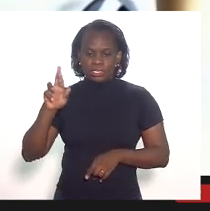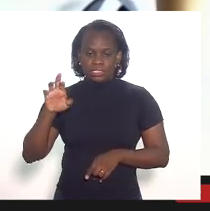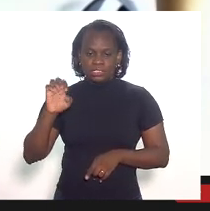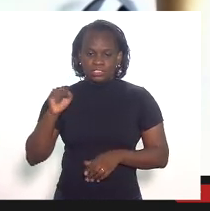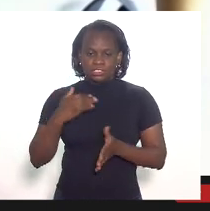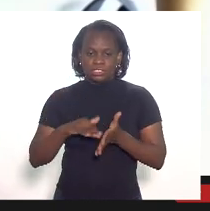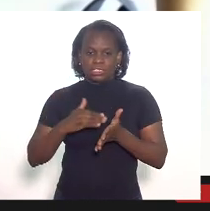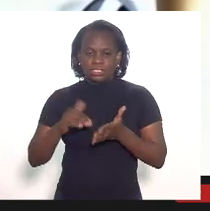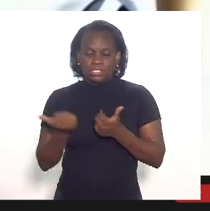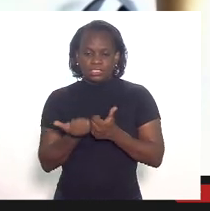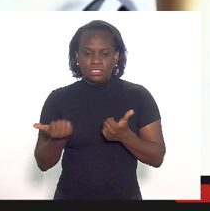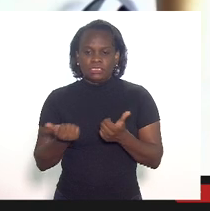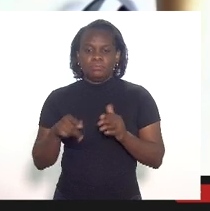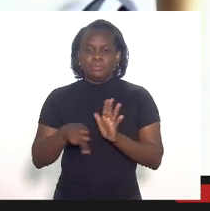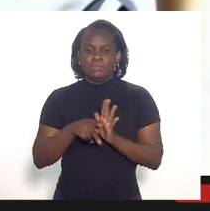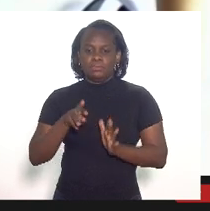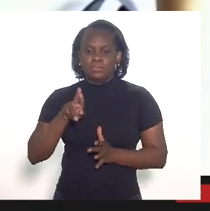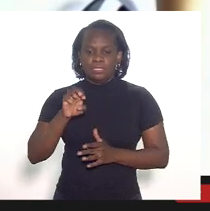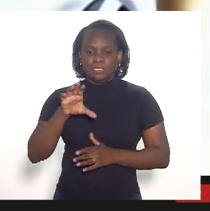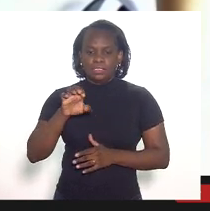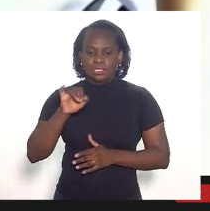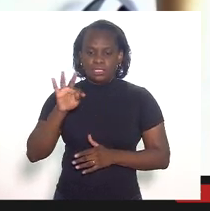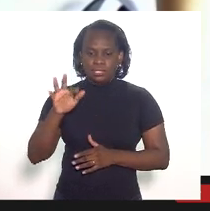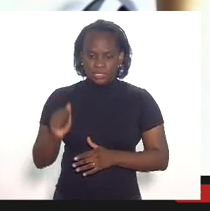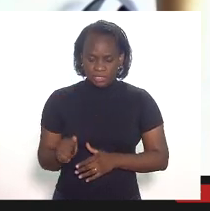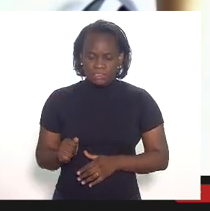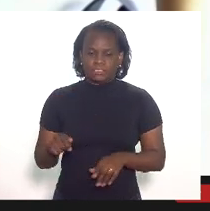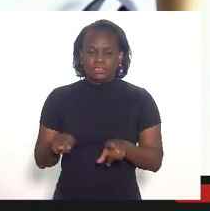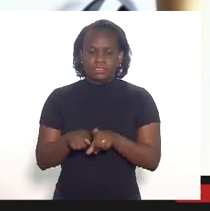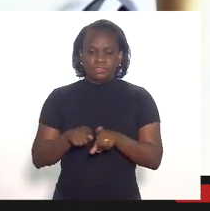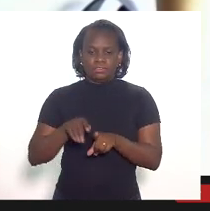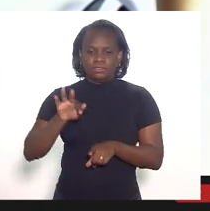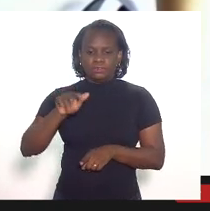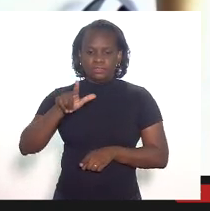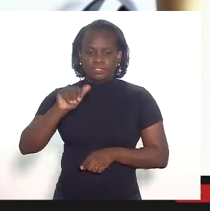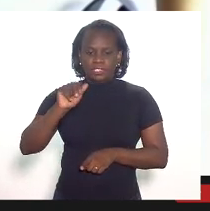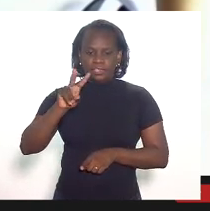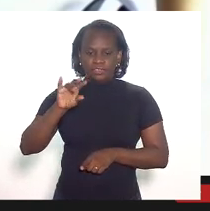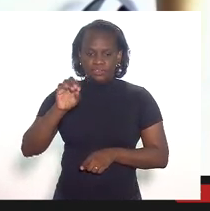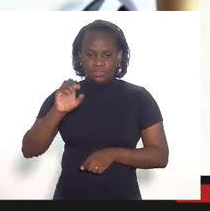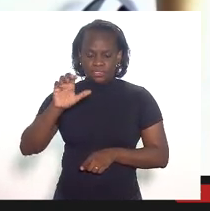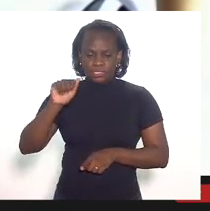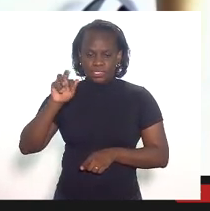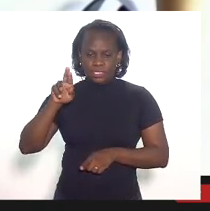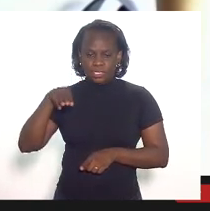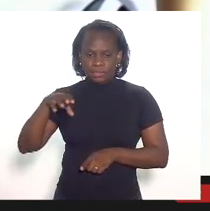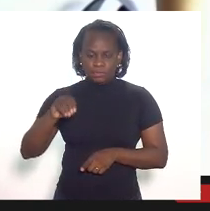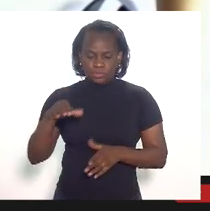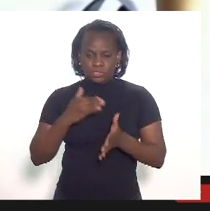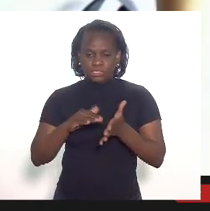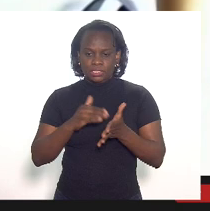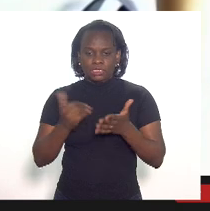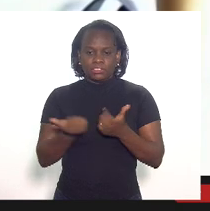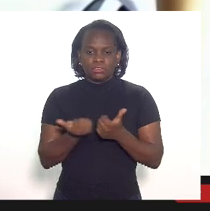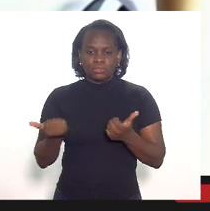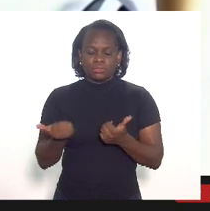de Receita, o Dr. Flávio do Cabo, subsecretário adjunto